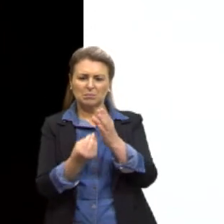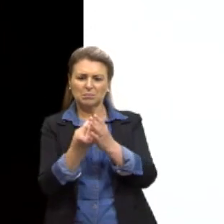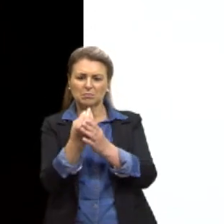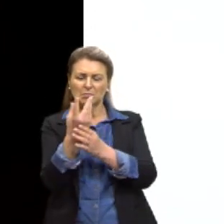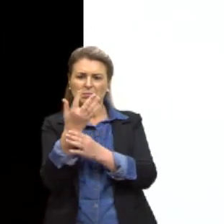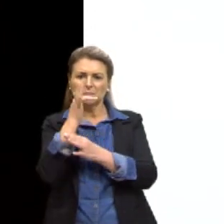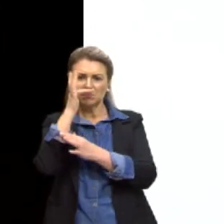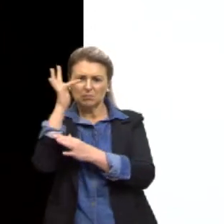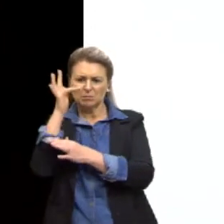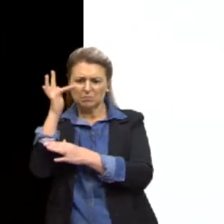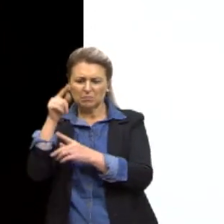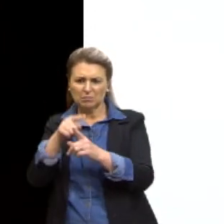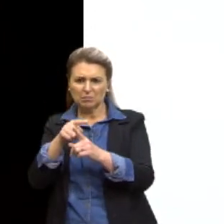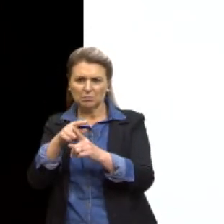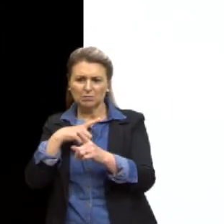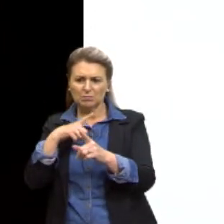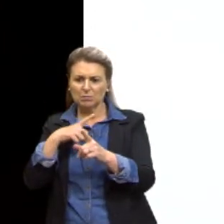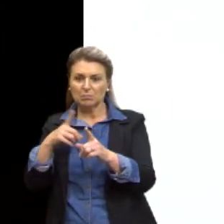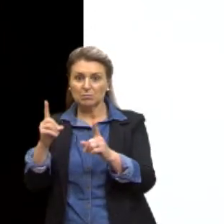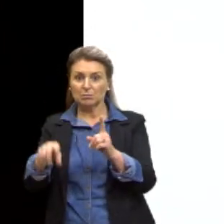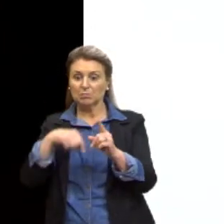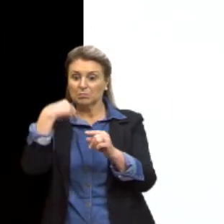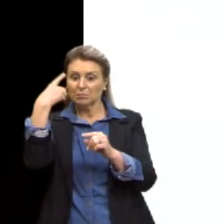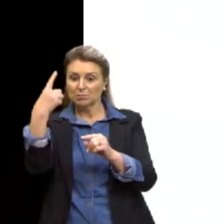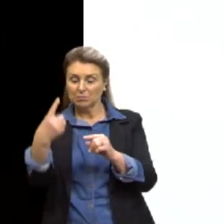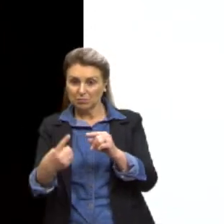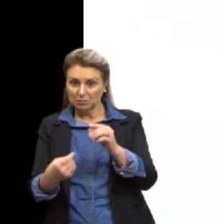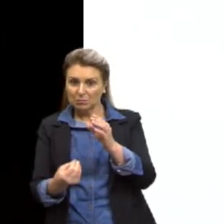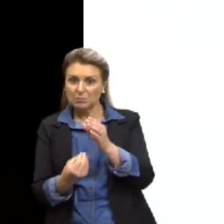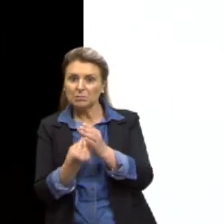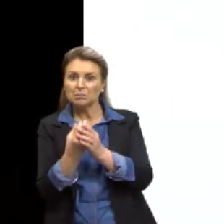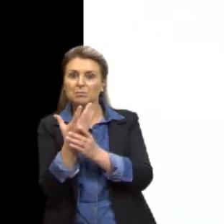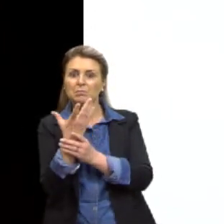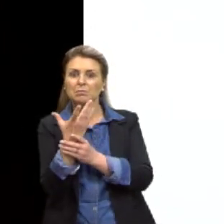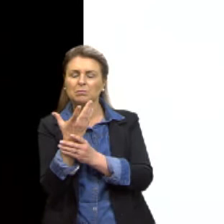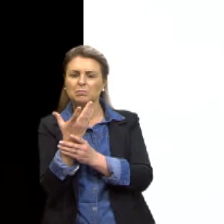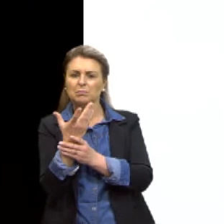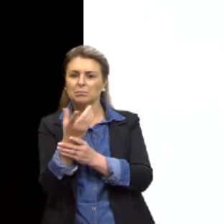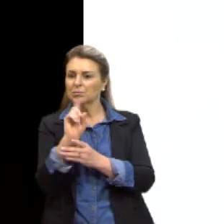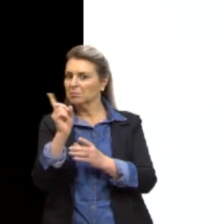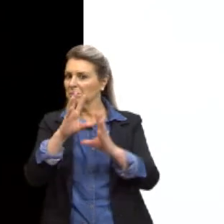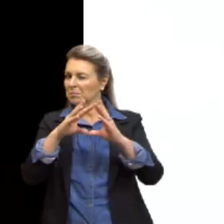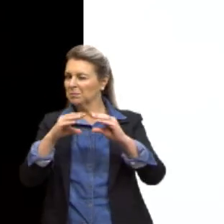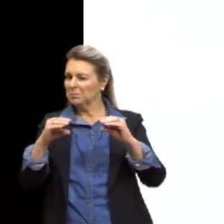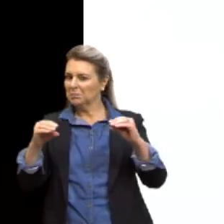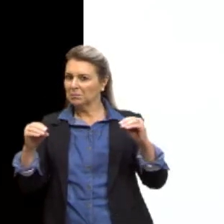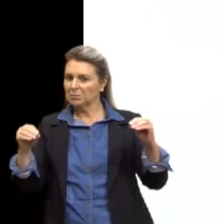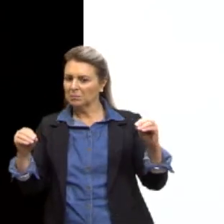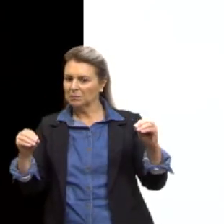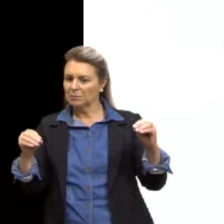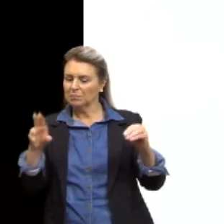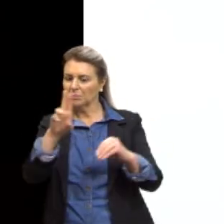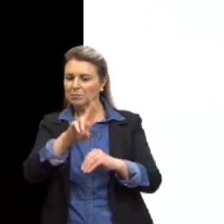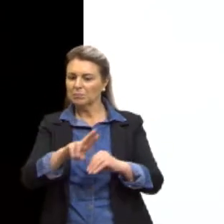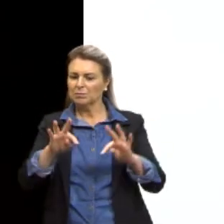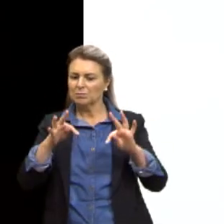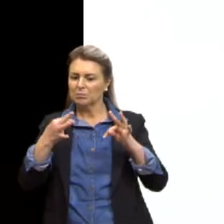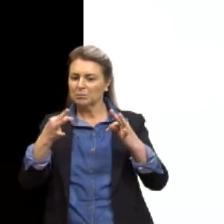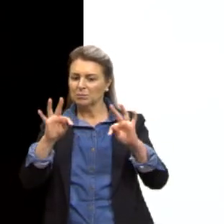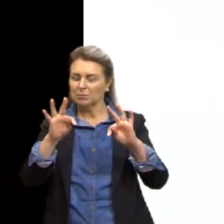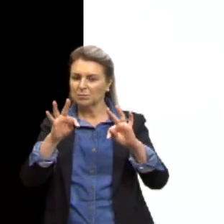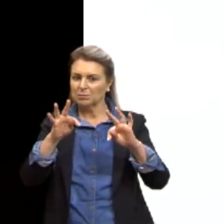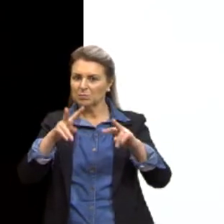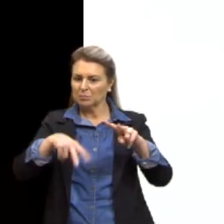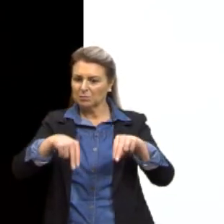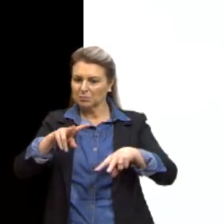percebeu que uma erva daninha não era destruída. A partir de técnicas de manipulação